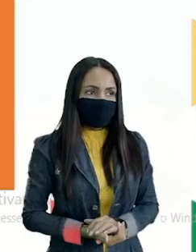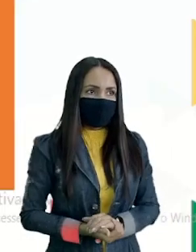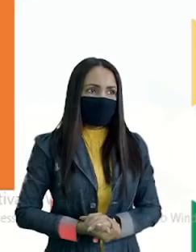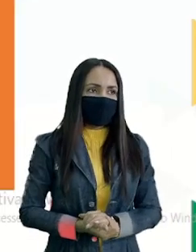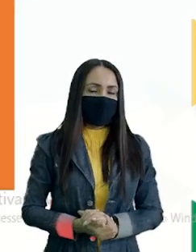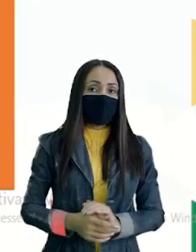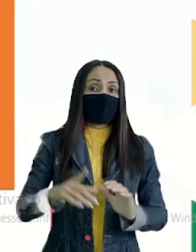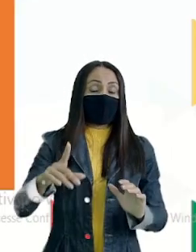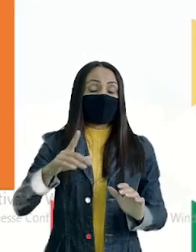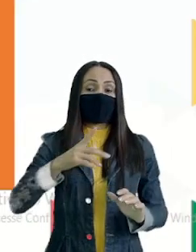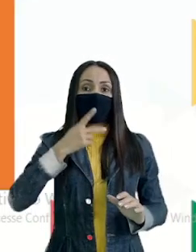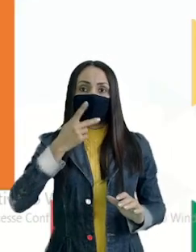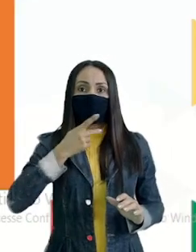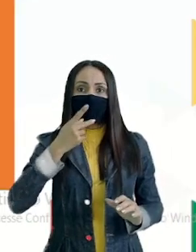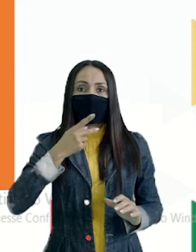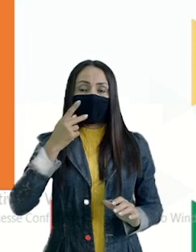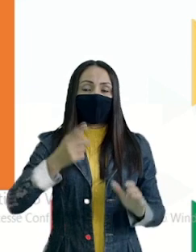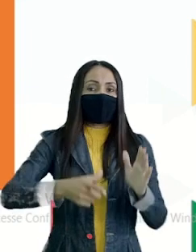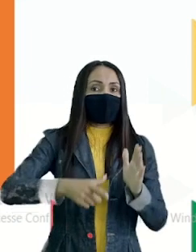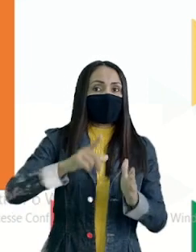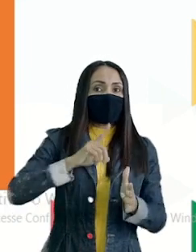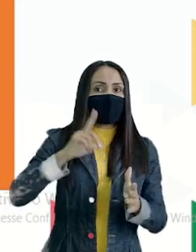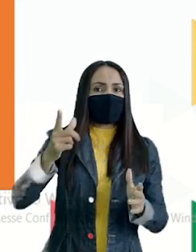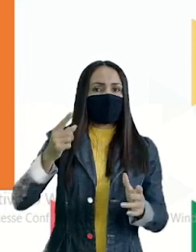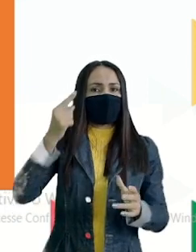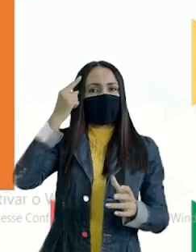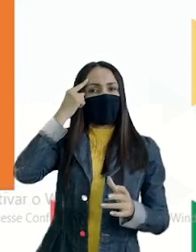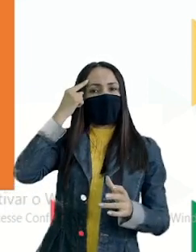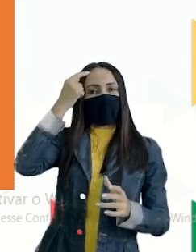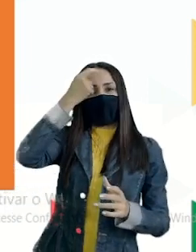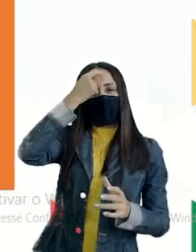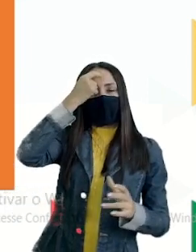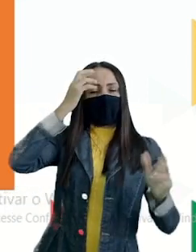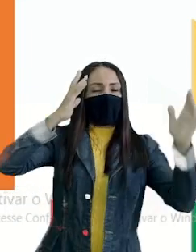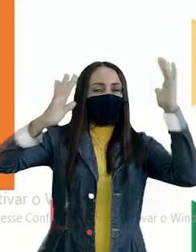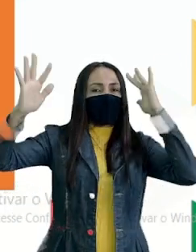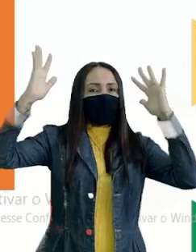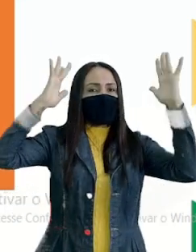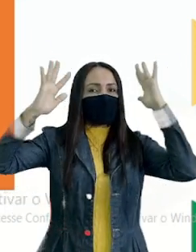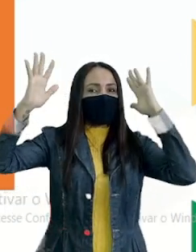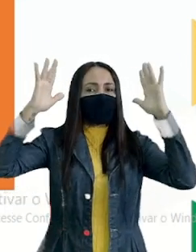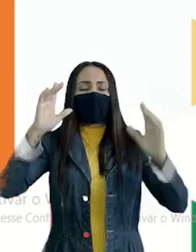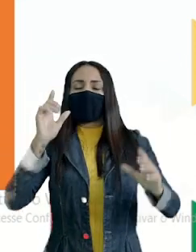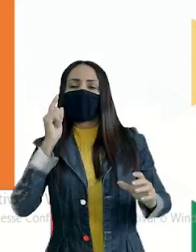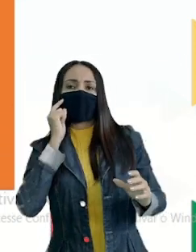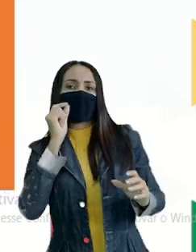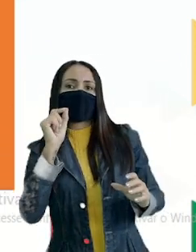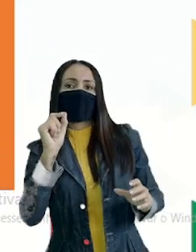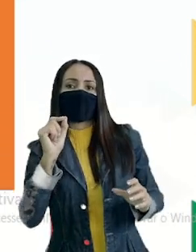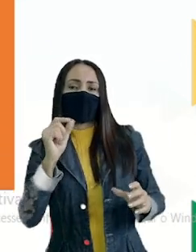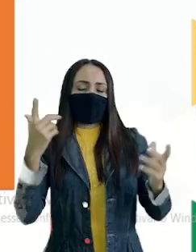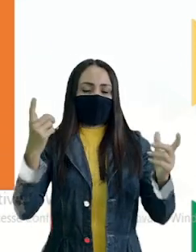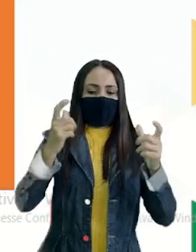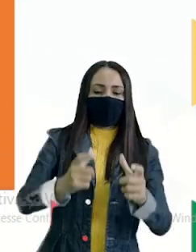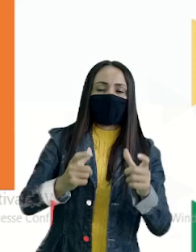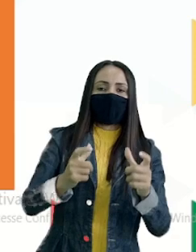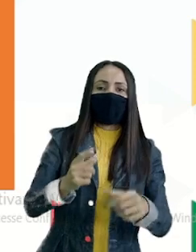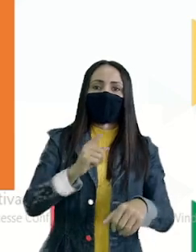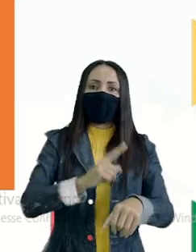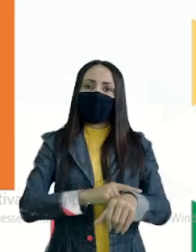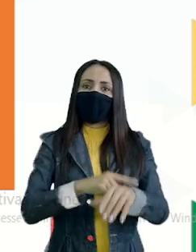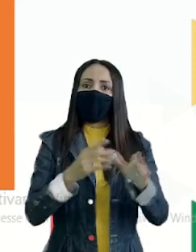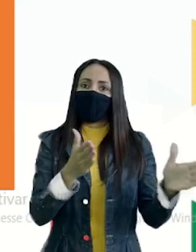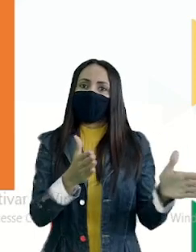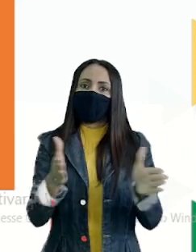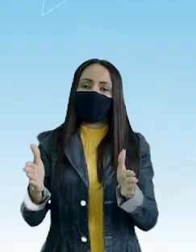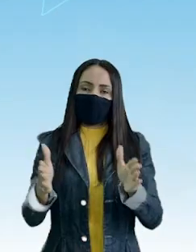para falar, antes medita O que dizer, ou a quem dizer, em que lugar e tempo Santo